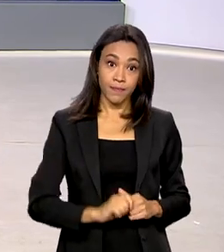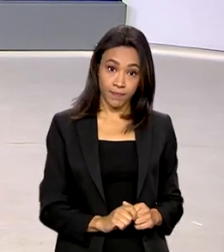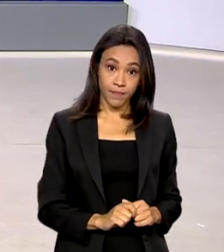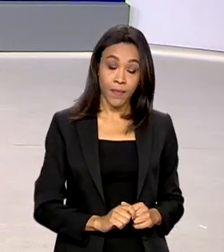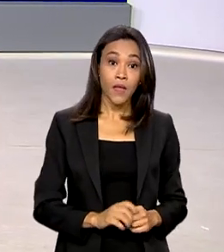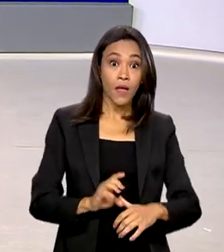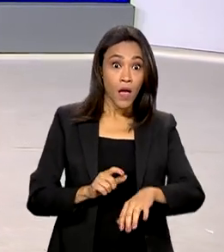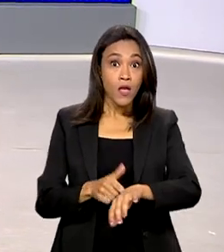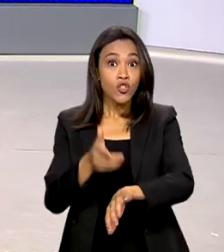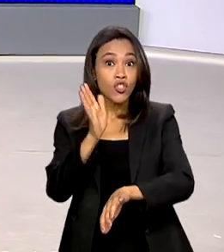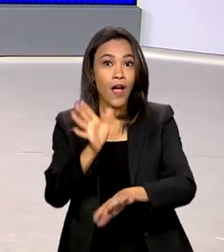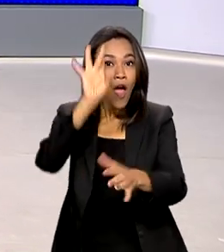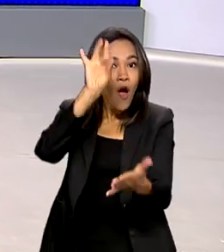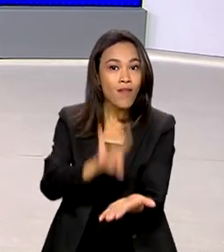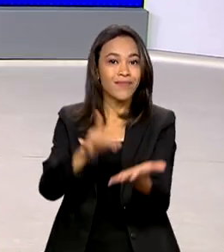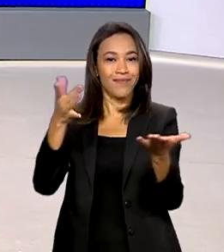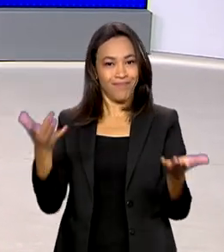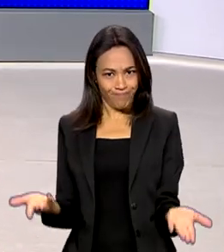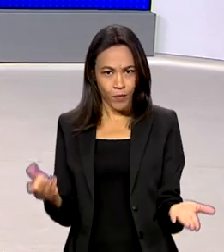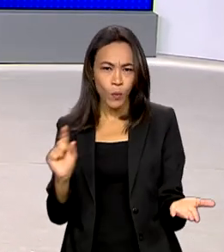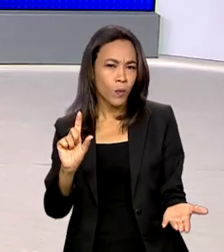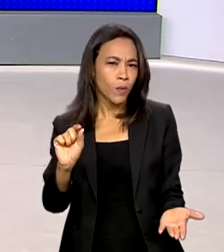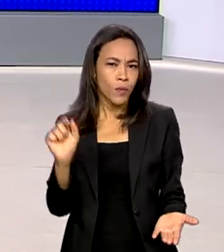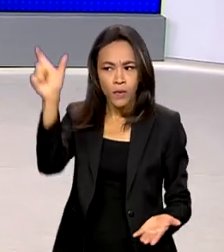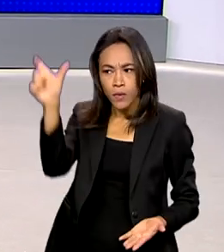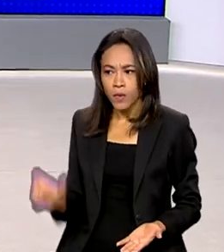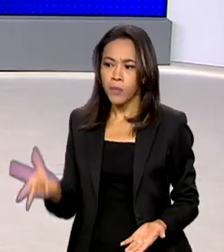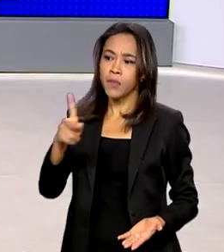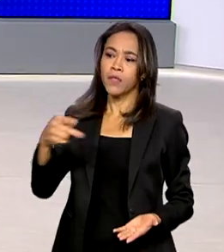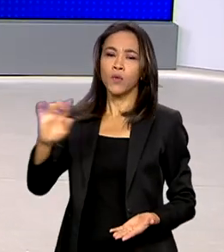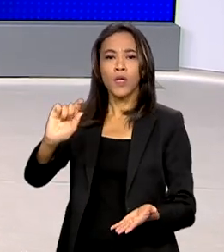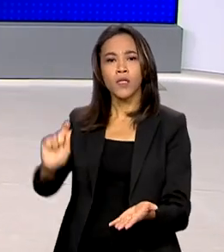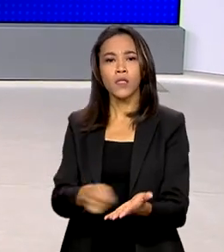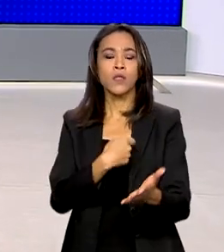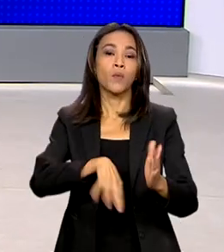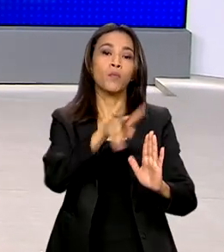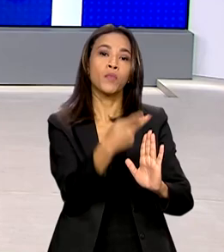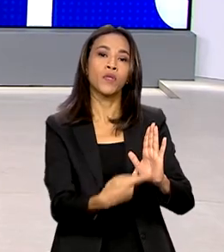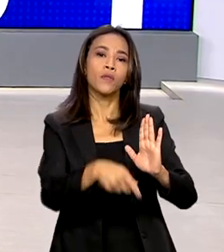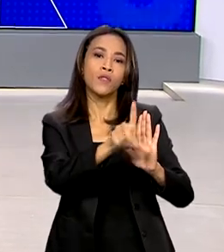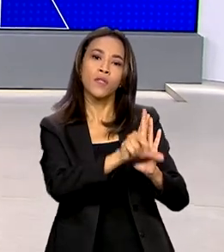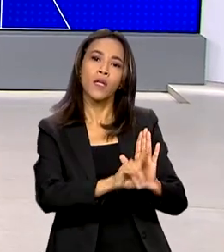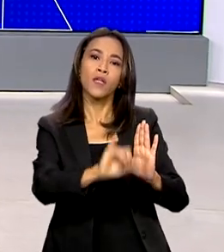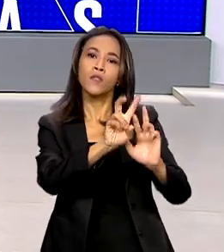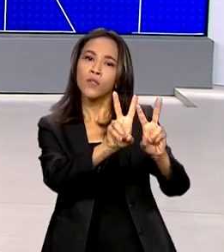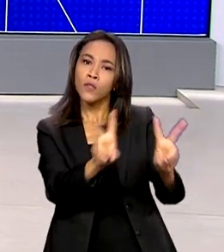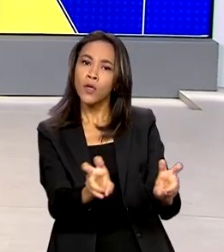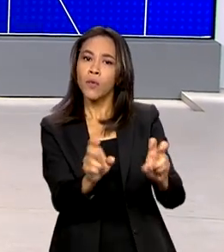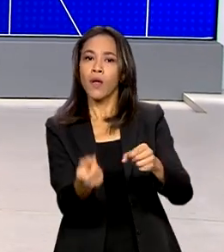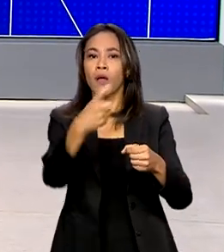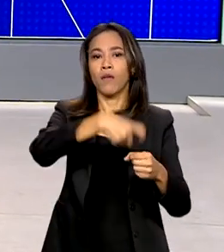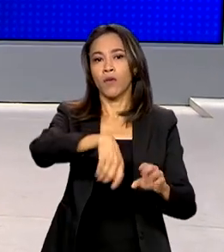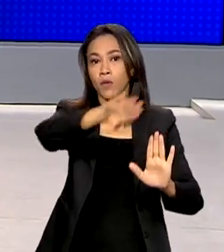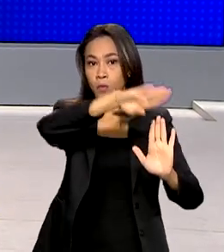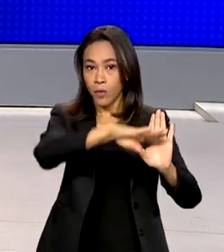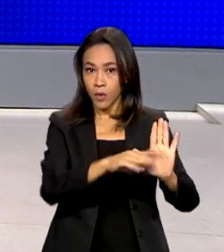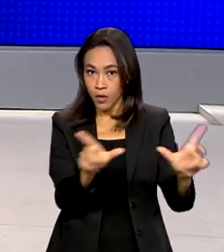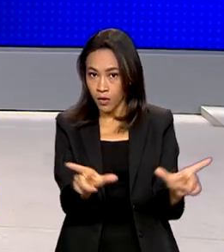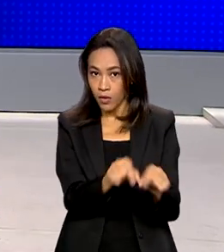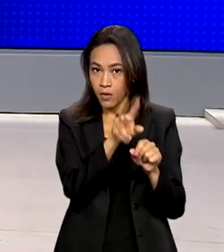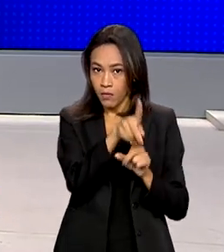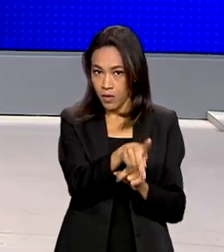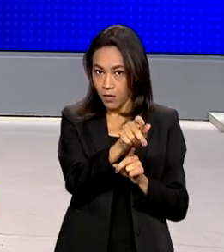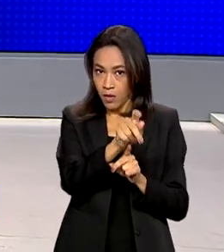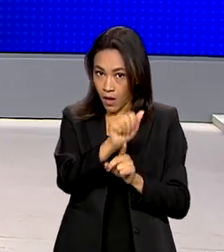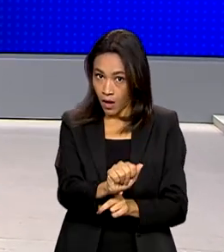Agora é oficial. O presidente Lula sancionou o projeto de lei que reestabelece o programa de aquisição de alimentos. A